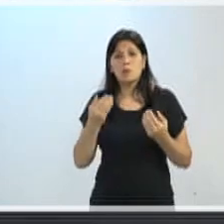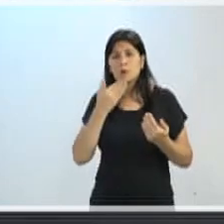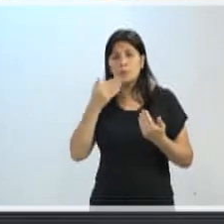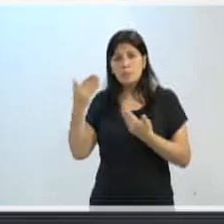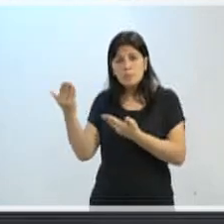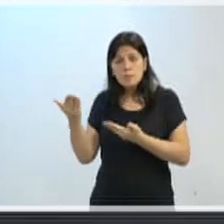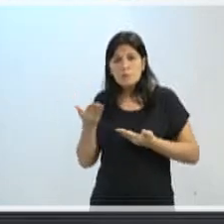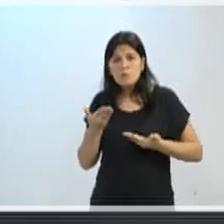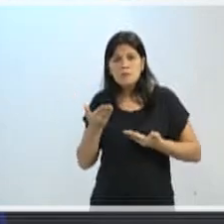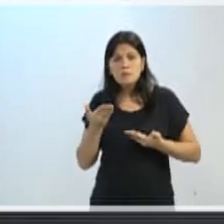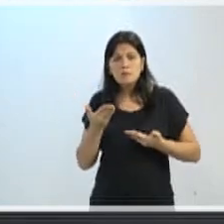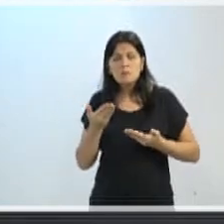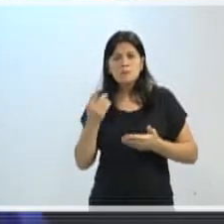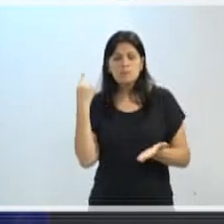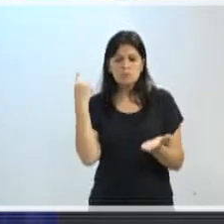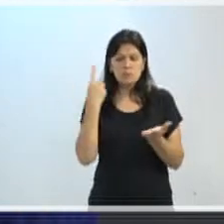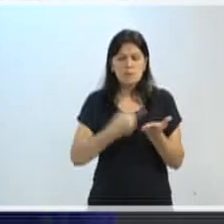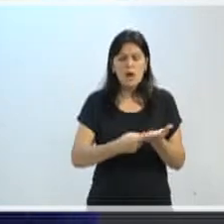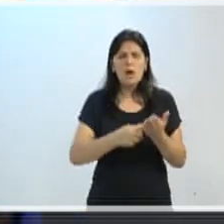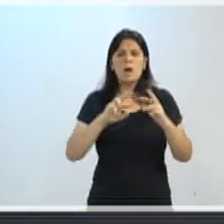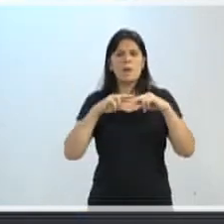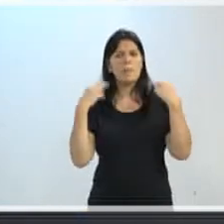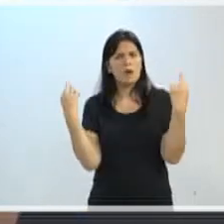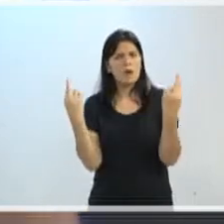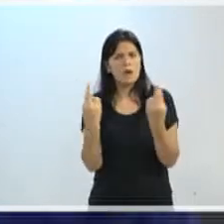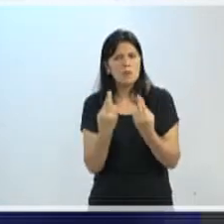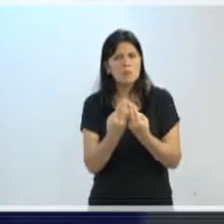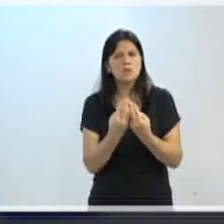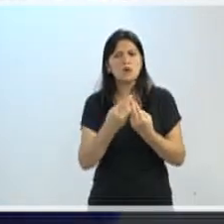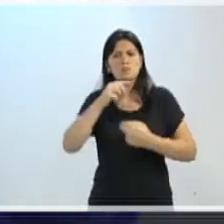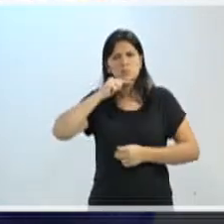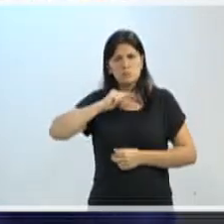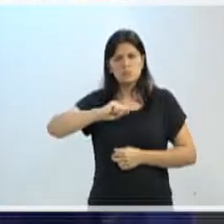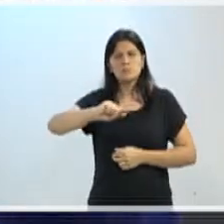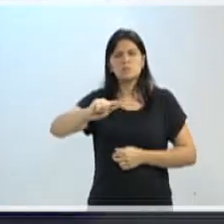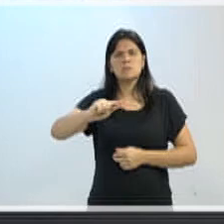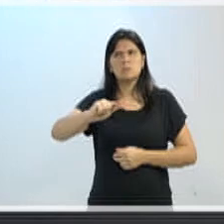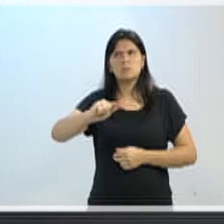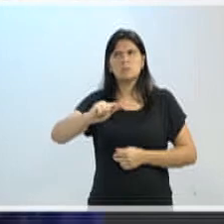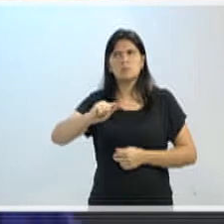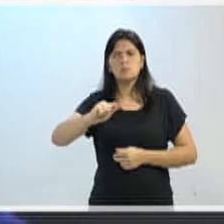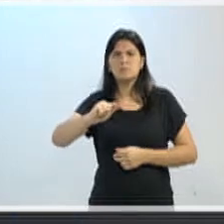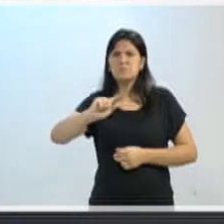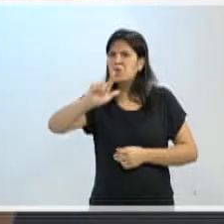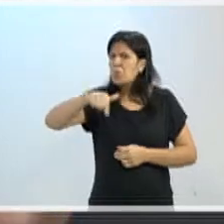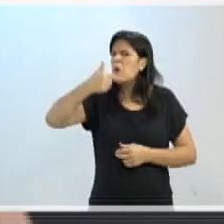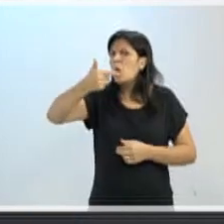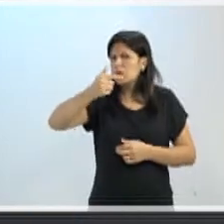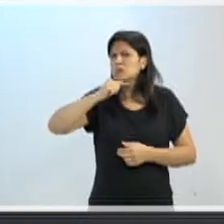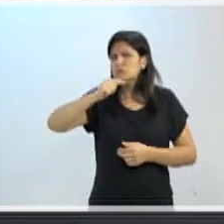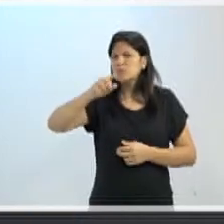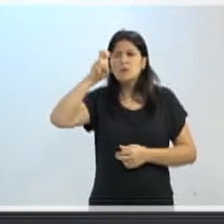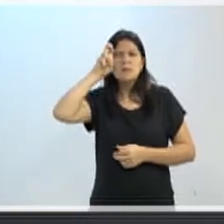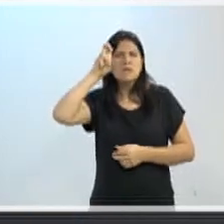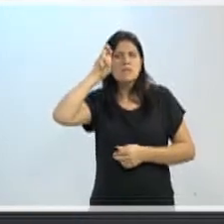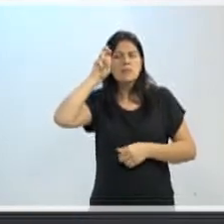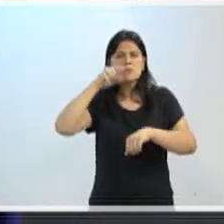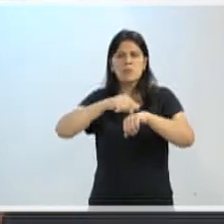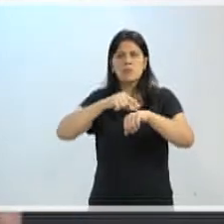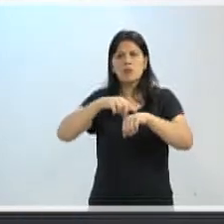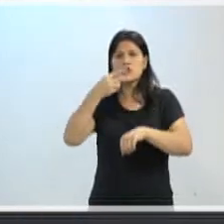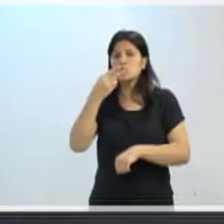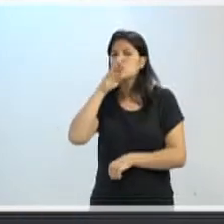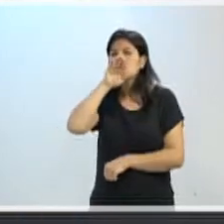pedir que a gente marque uma reunião, convocar sem ser para essa semana, talvez agora apertado, mas para a semana que vem na quinta-feira, duas horas,